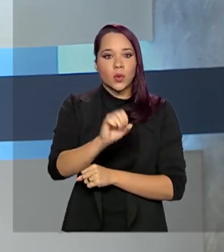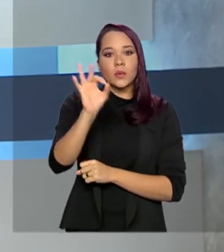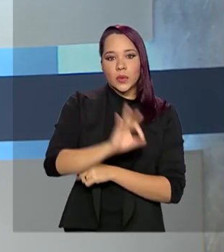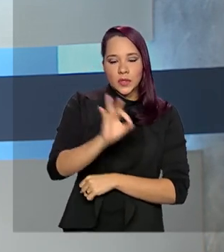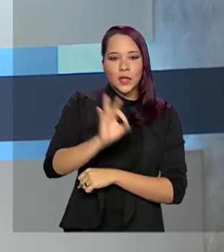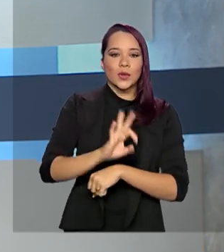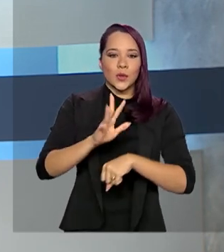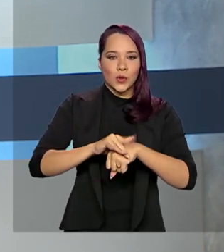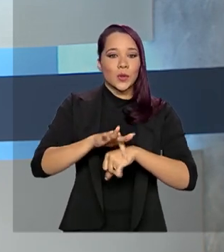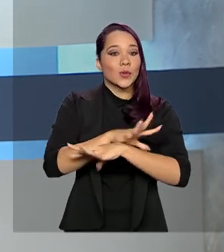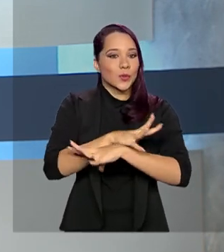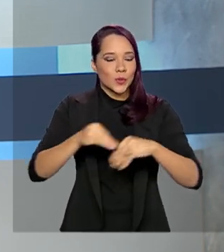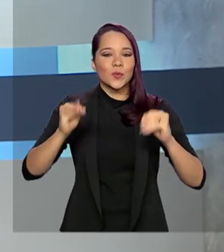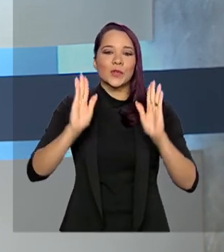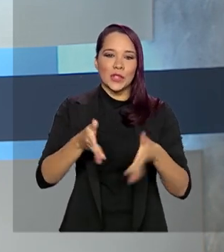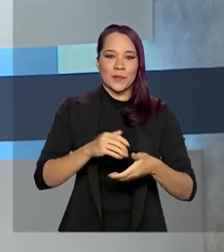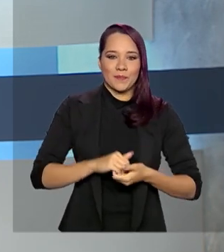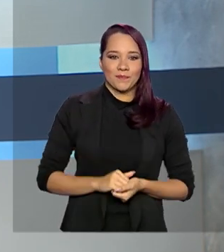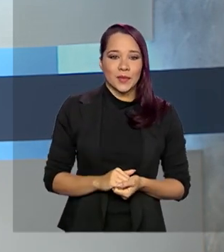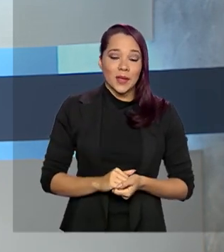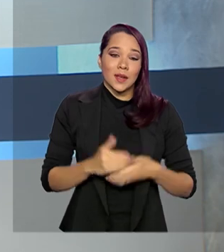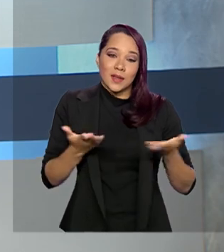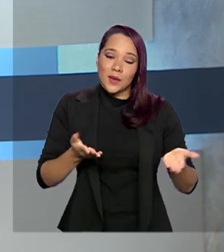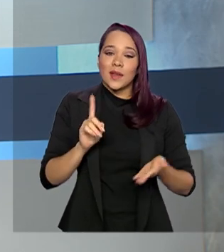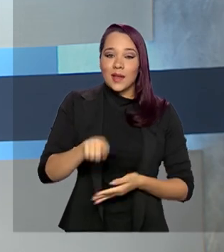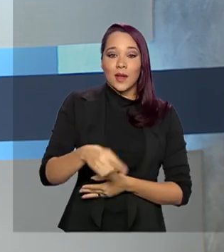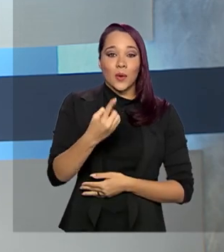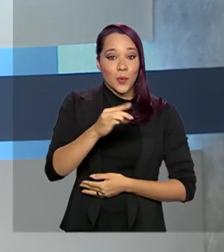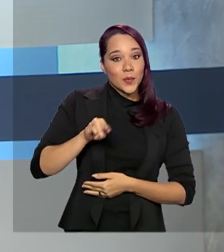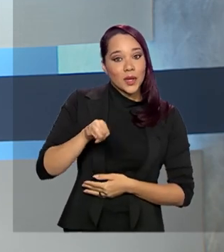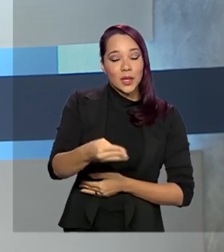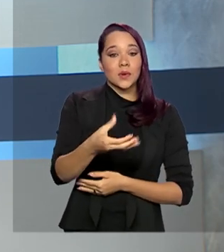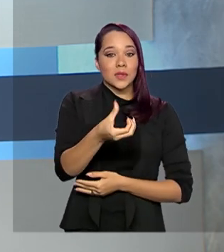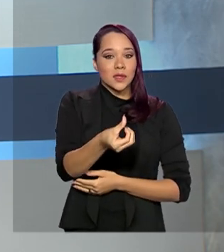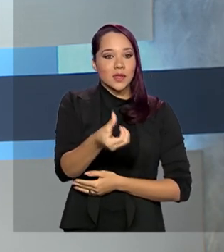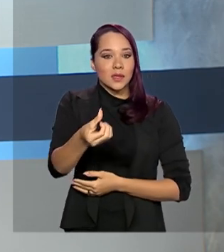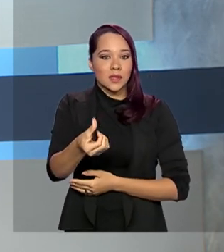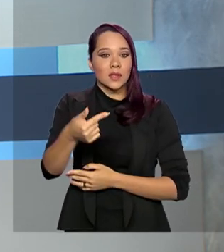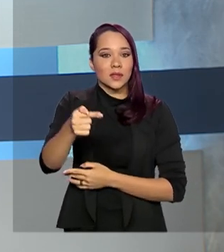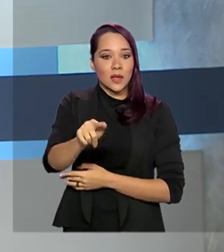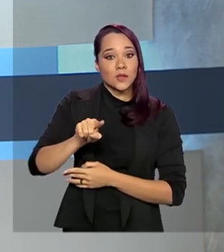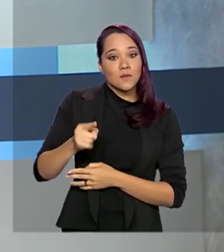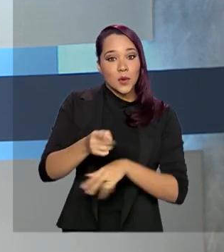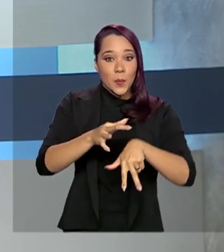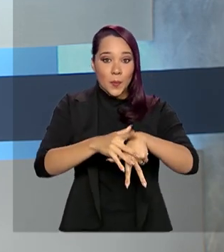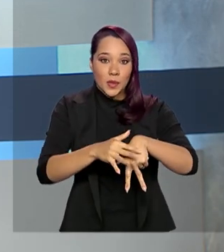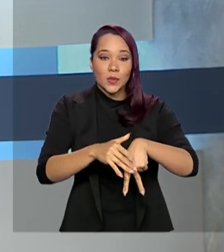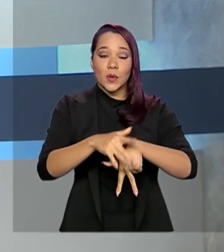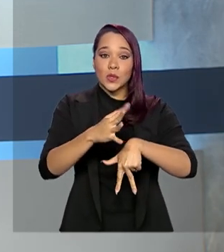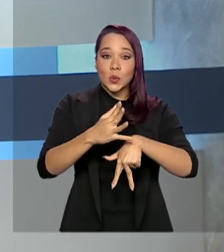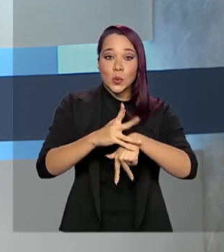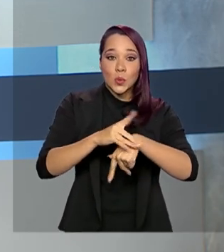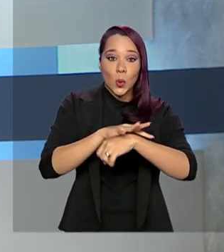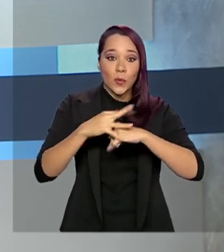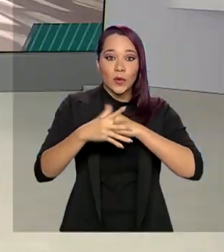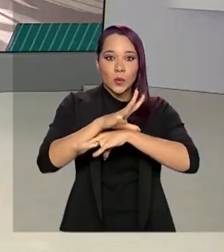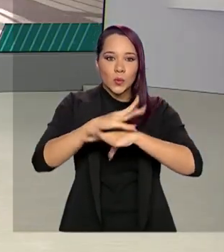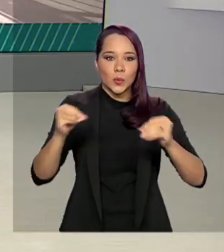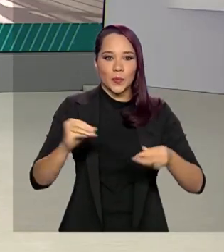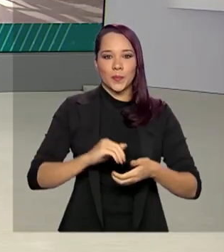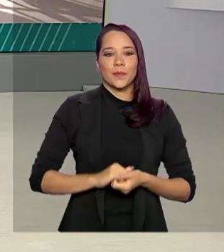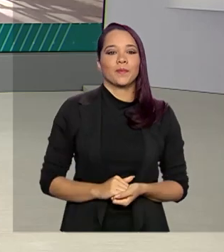% já se recuperaram da doença, ou seja, são mais de 1 milhão 667 mil pacientes curados.